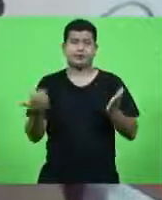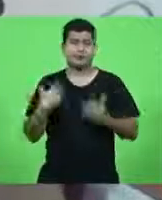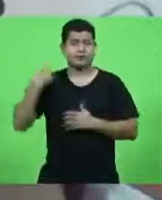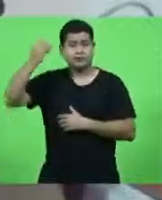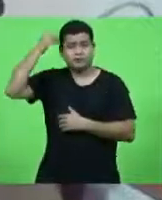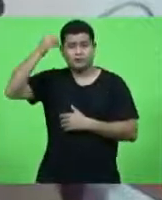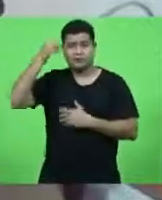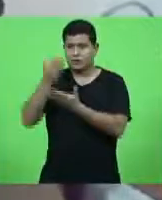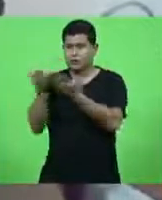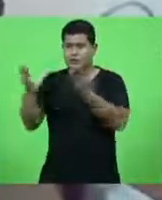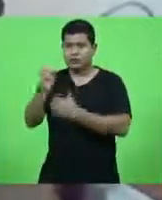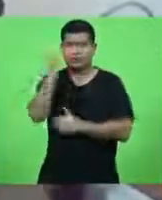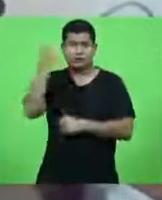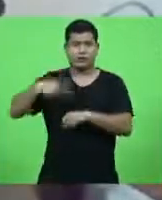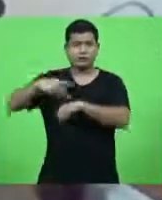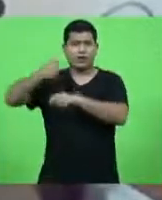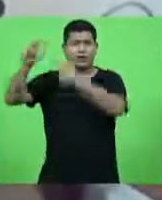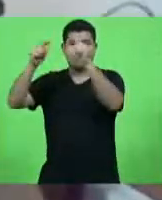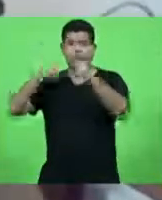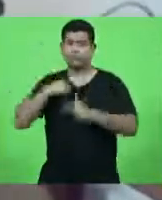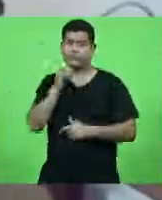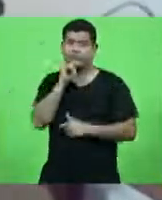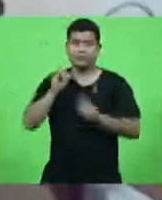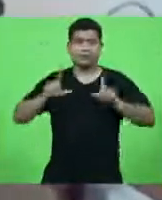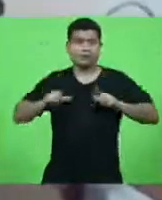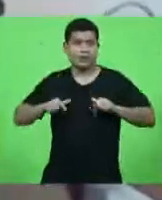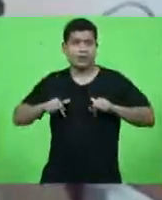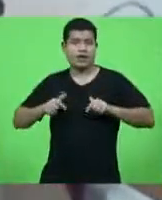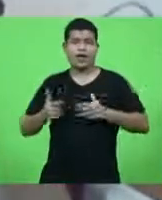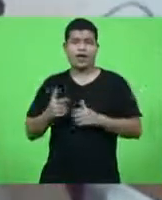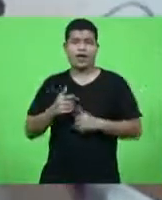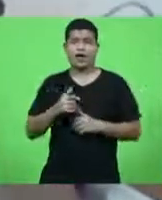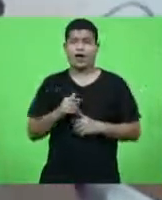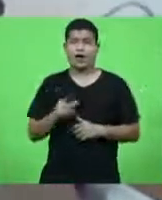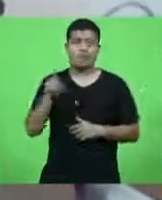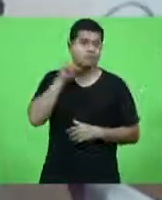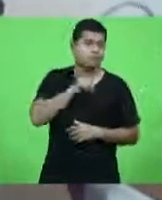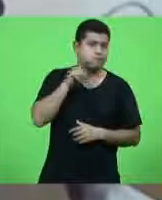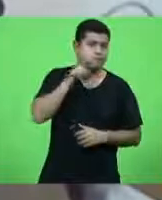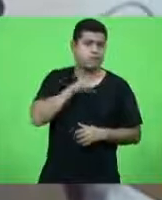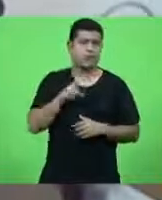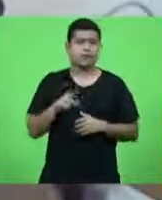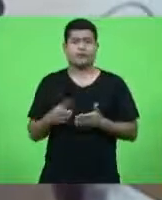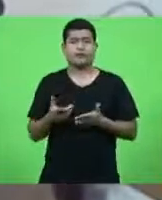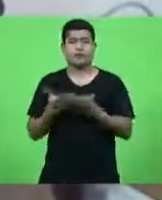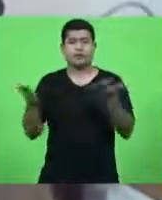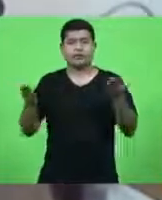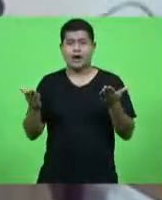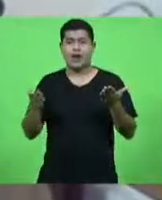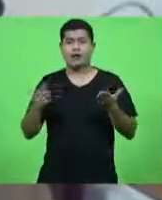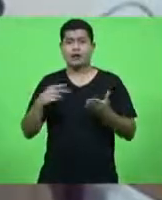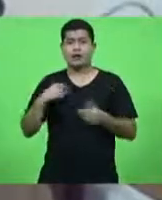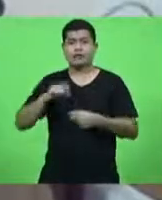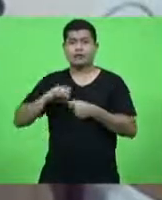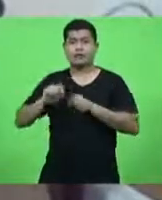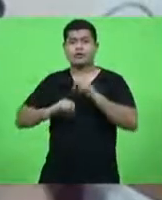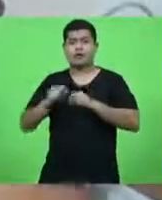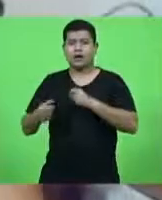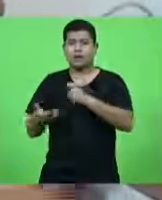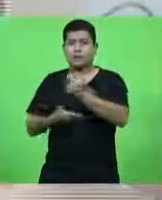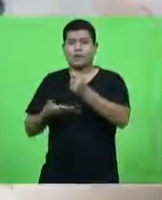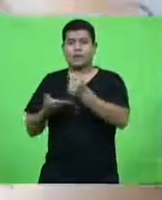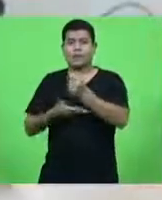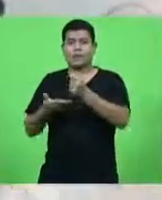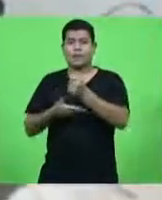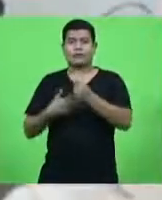países do mundo por exemplo Israel e Estados Unidos eles precisaram de uma coisa básica e primordial